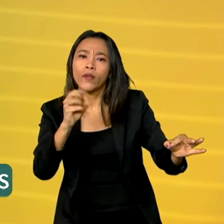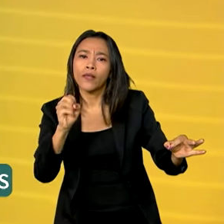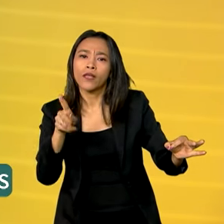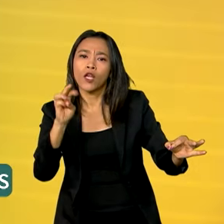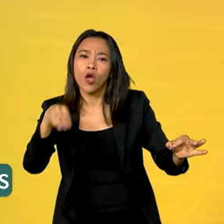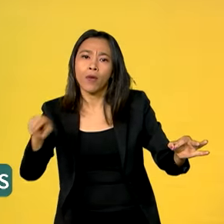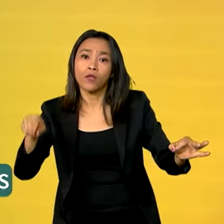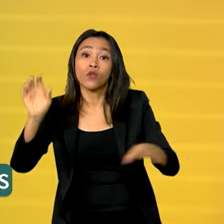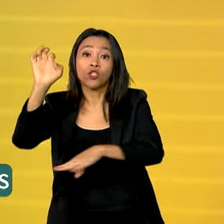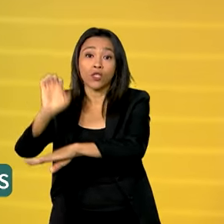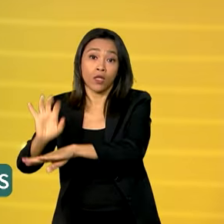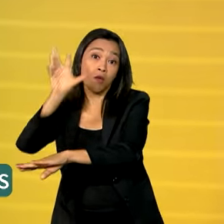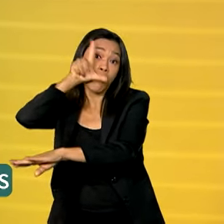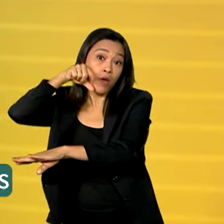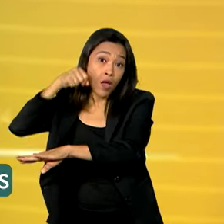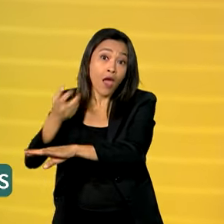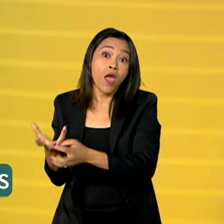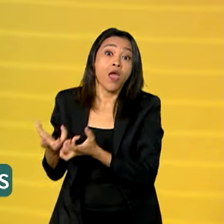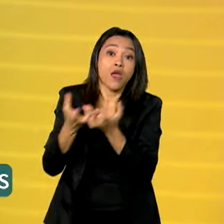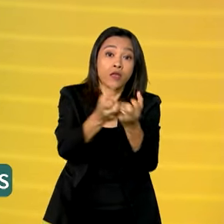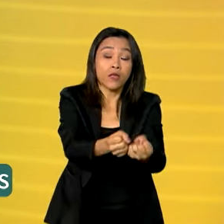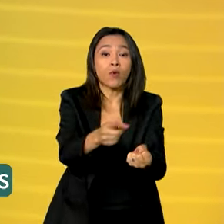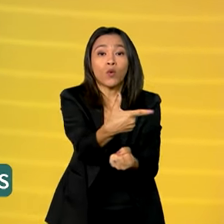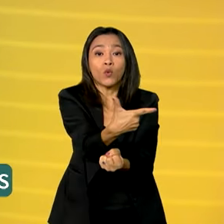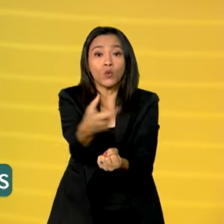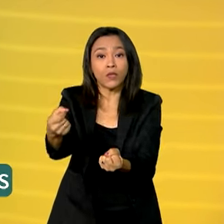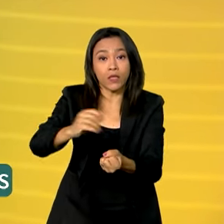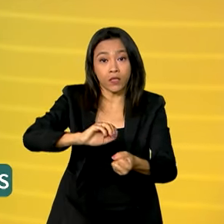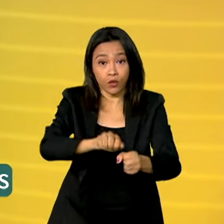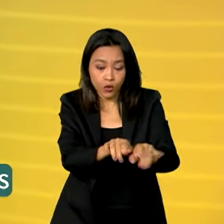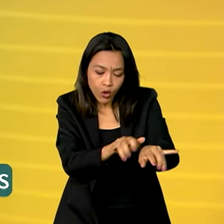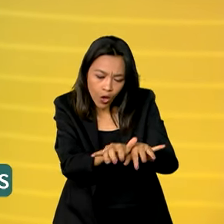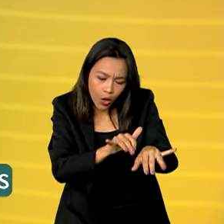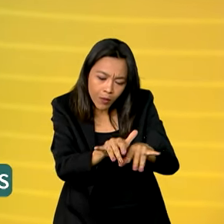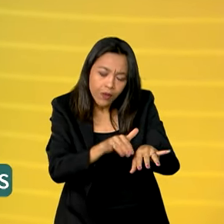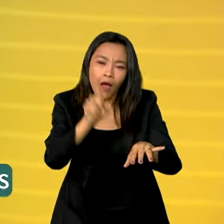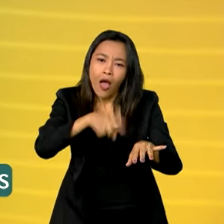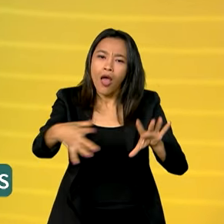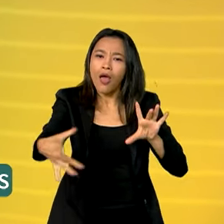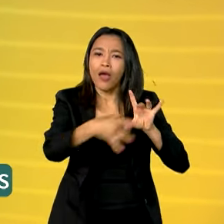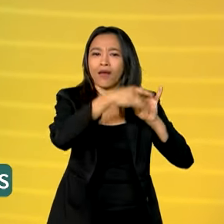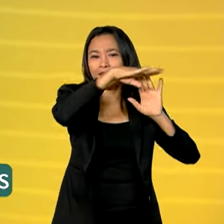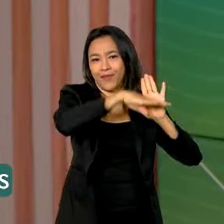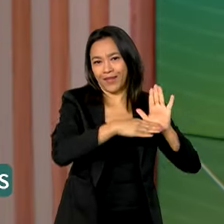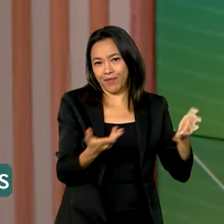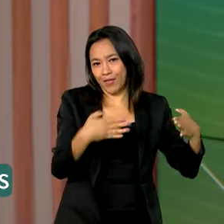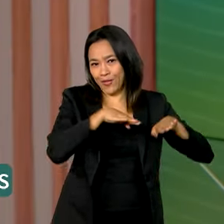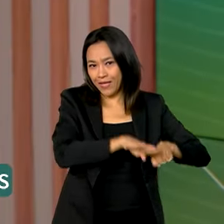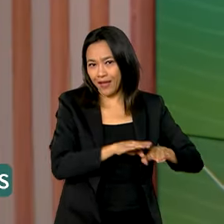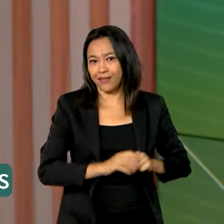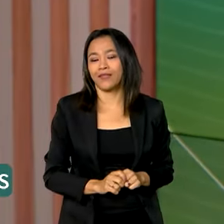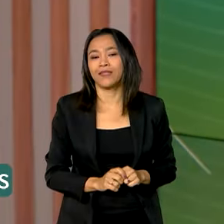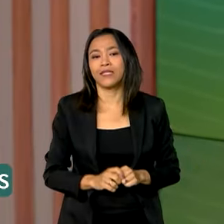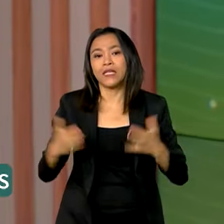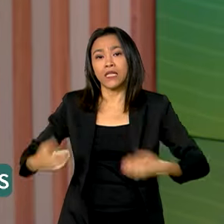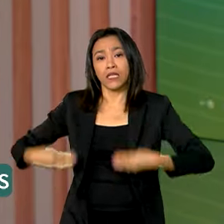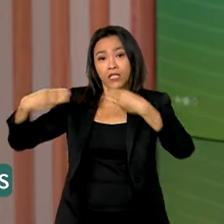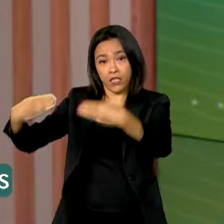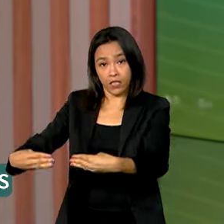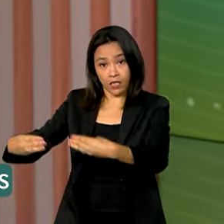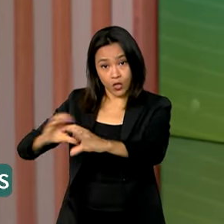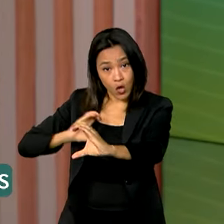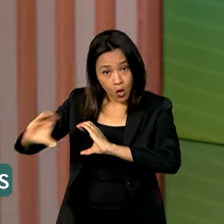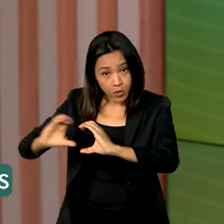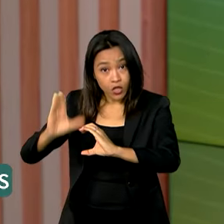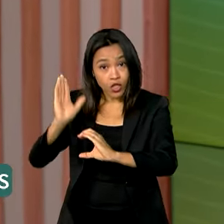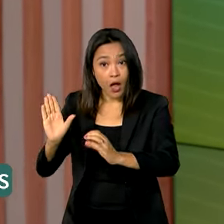200 computadores. A iniciativa faz parte do programa Computadores para a Inclusão. O Ministério das Comunicações já